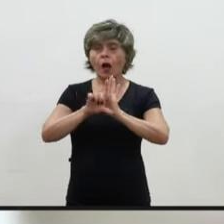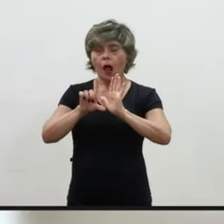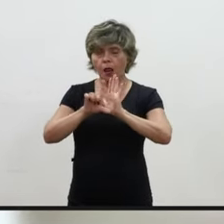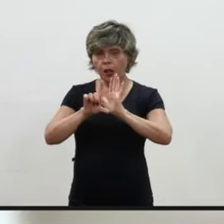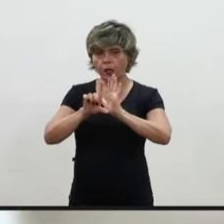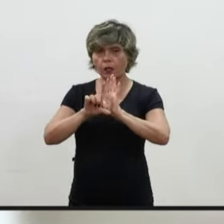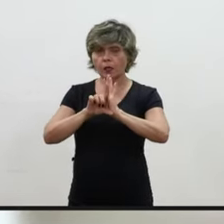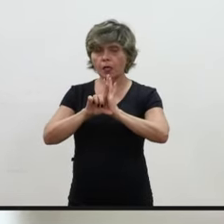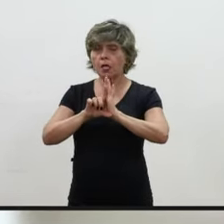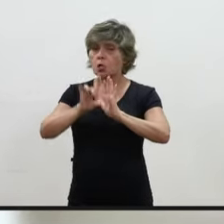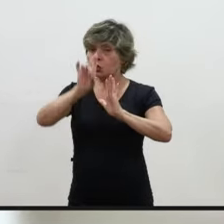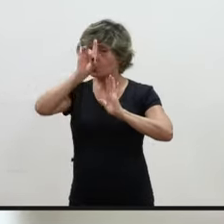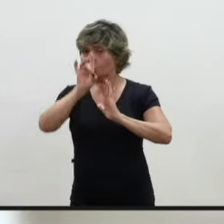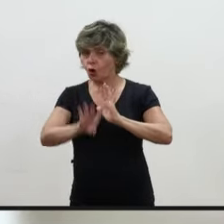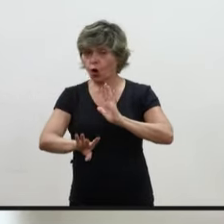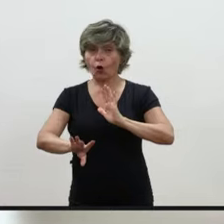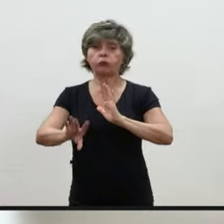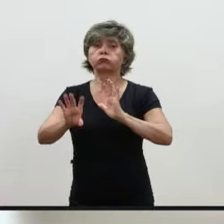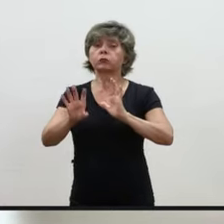aplica ao Executivo.